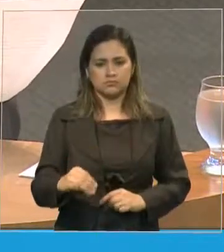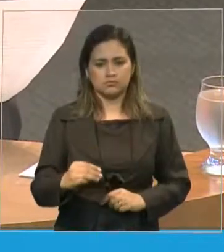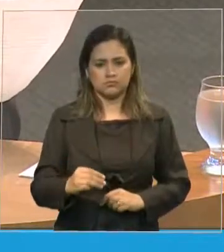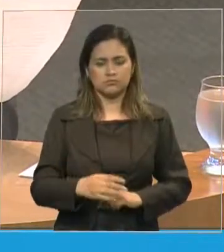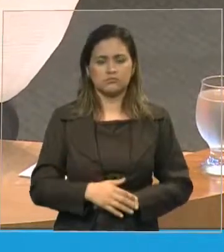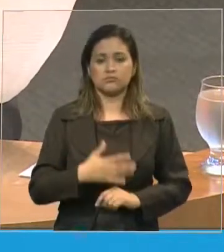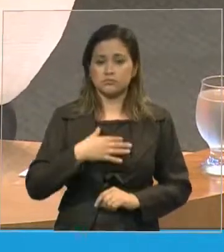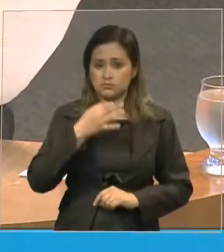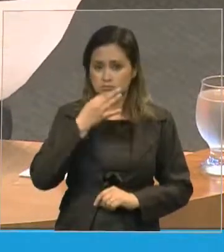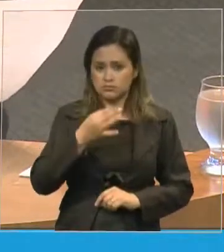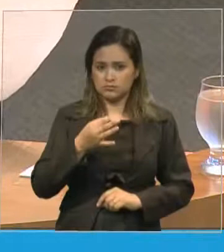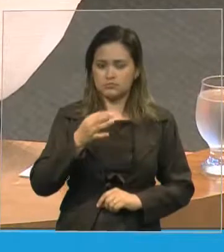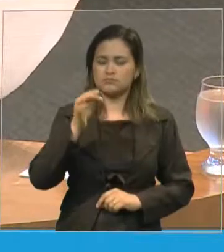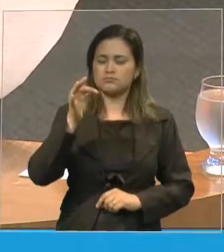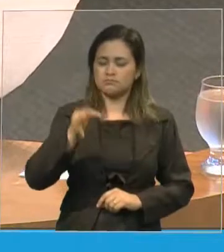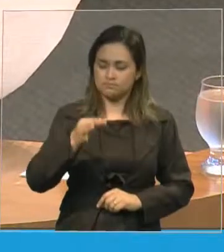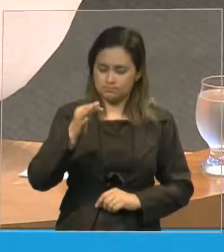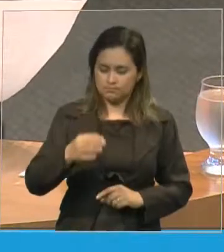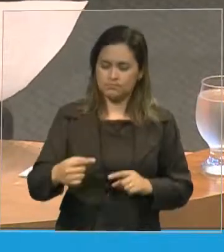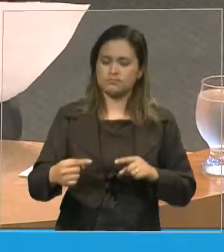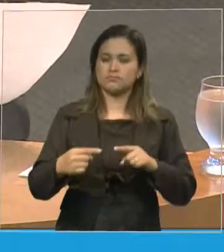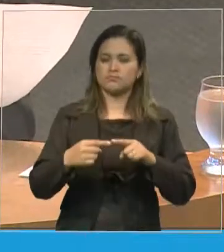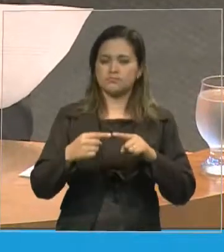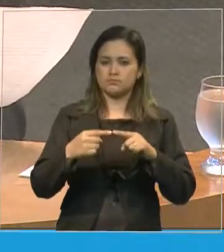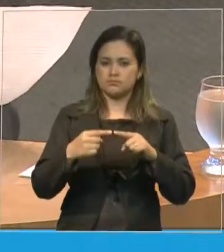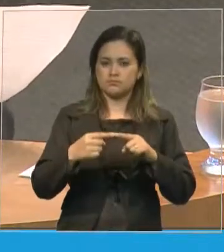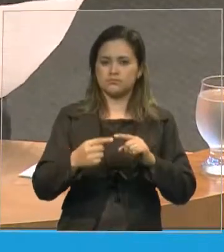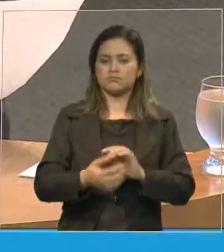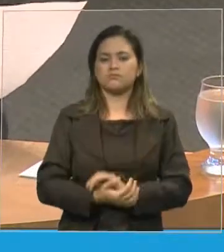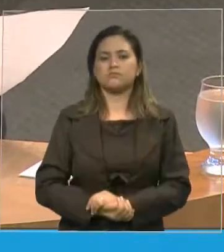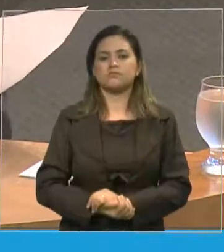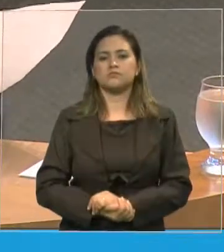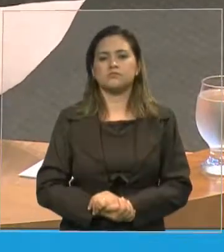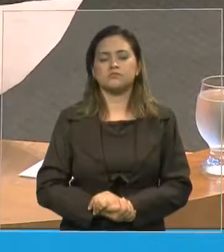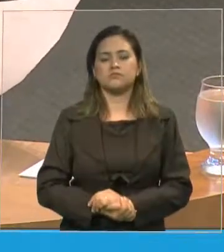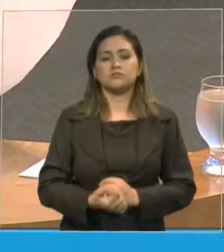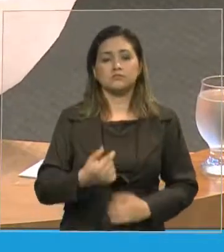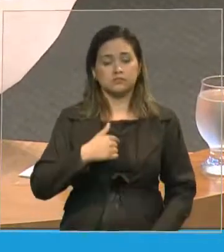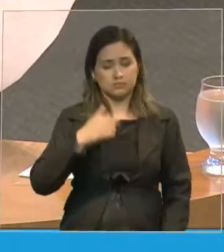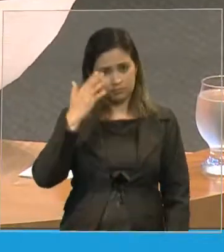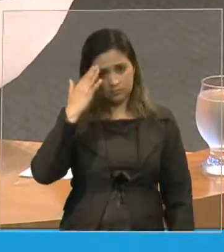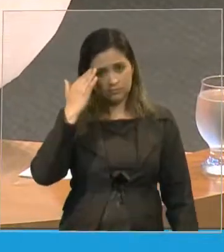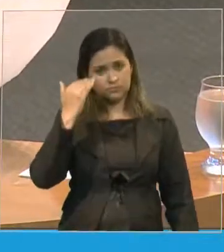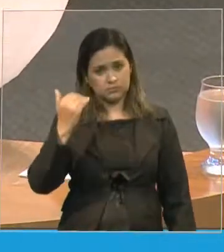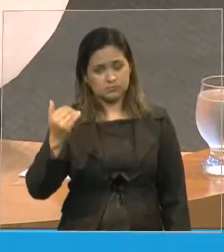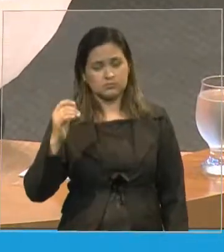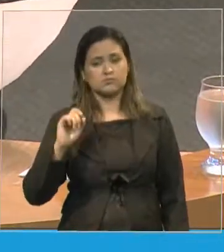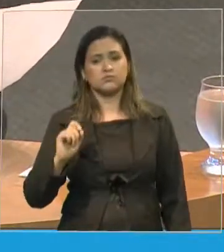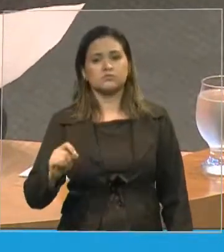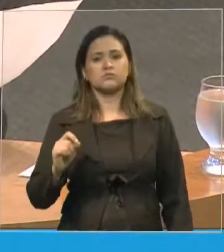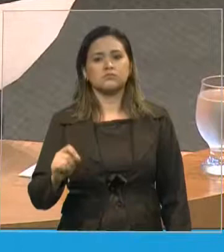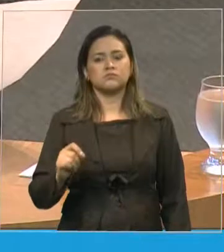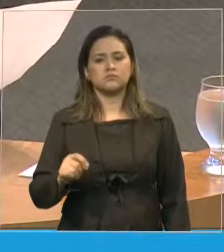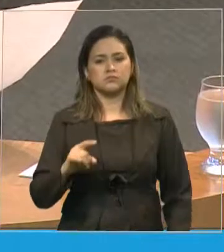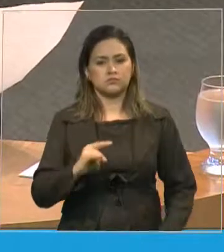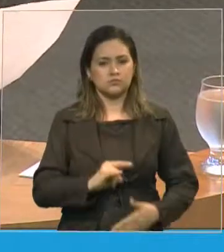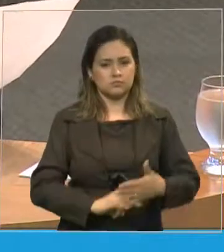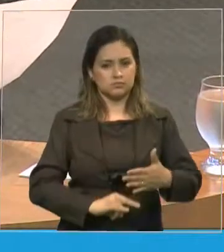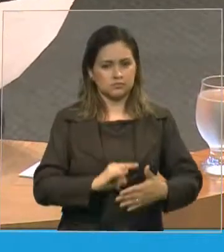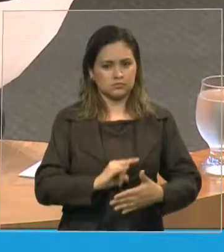Mas, convém ressaltar, senhora presidente, que eu tenho certeza que estes títulos